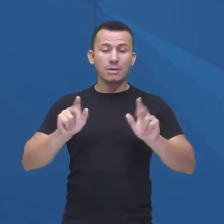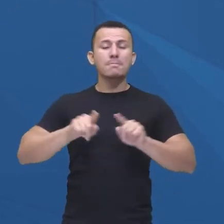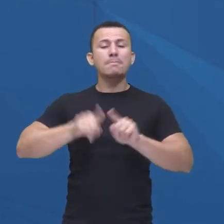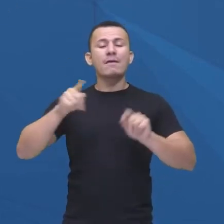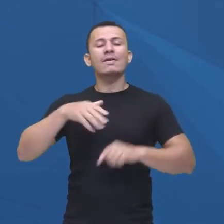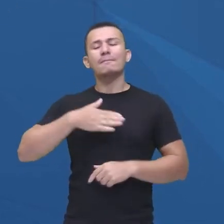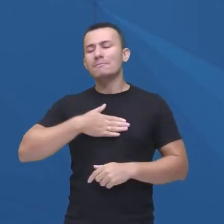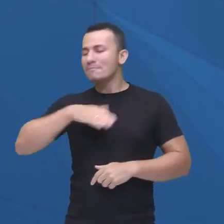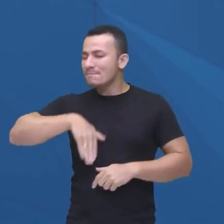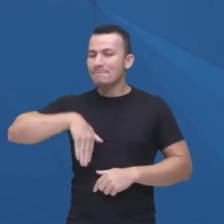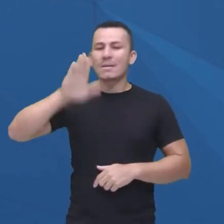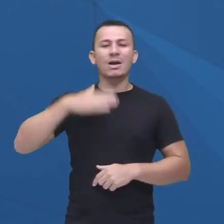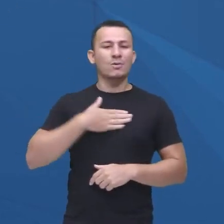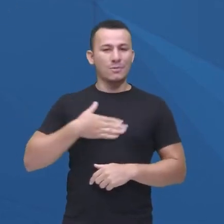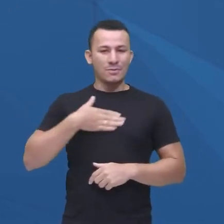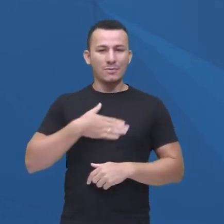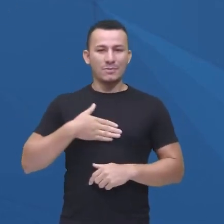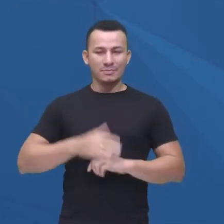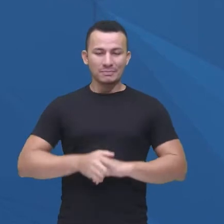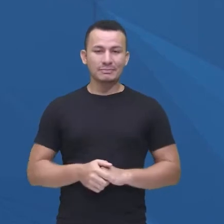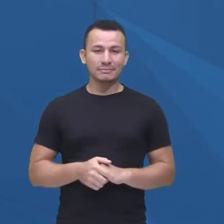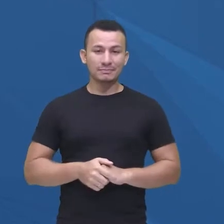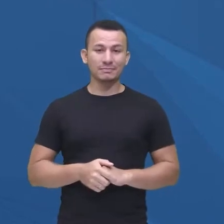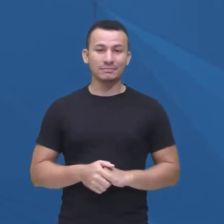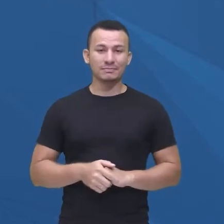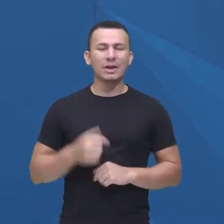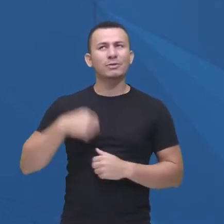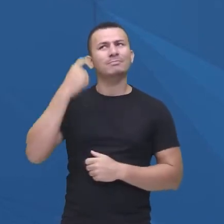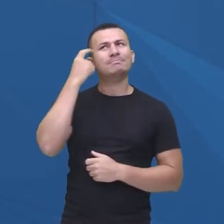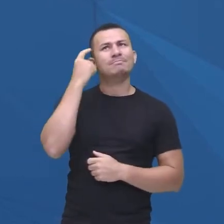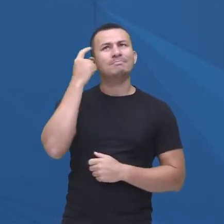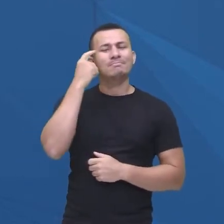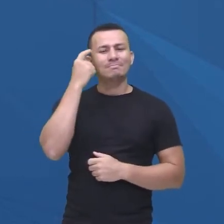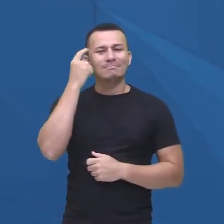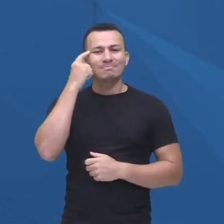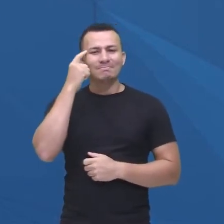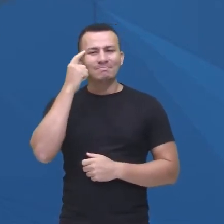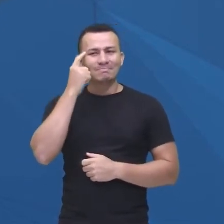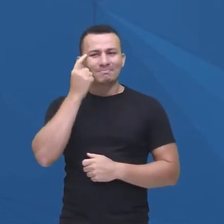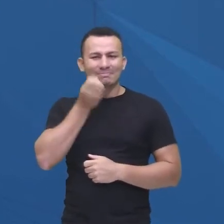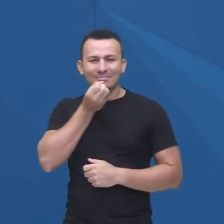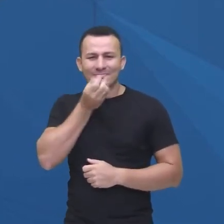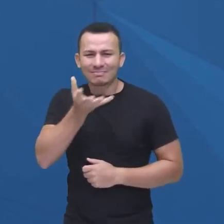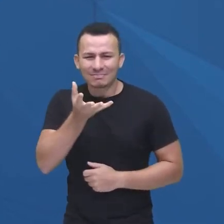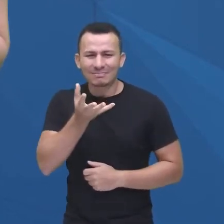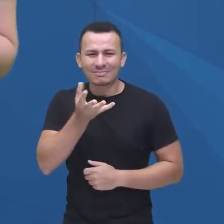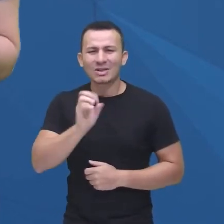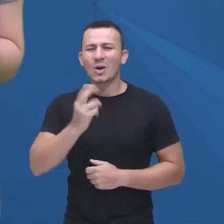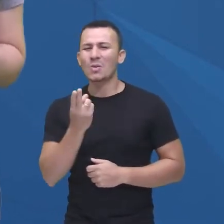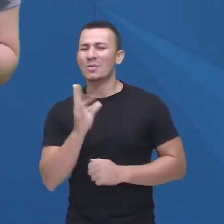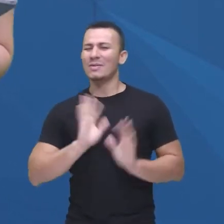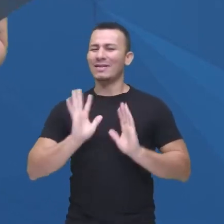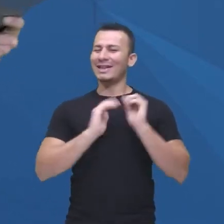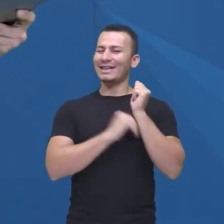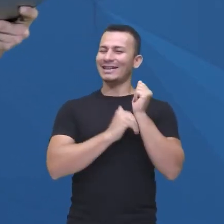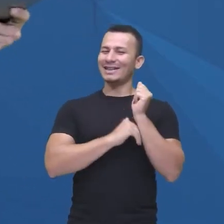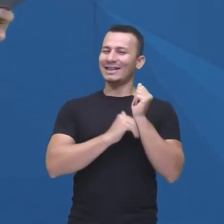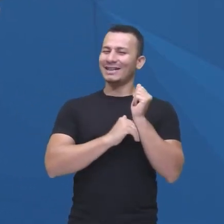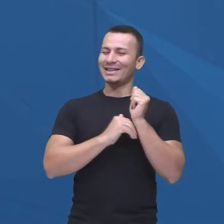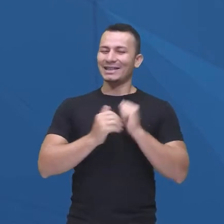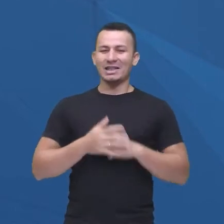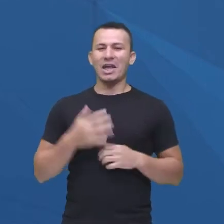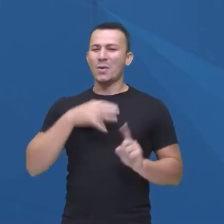favorita, né? Eu vou, tô pensando aqui se eu abro o jogo e falo pra vocês qual é a minha série favorita. Eu não quero